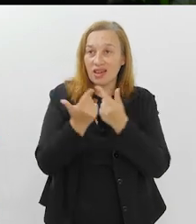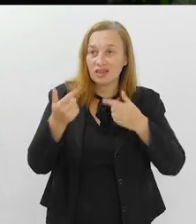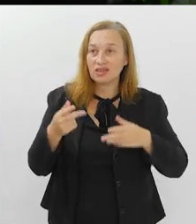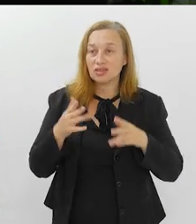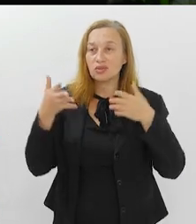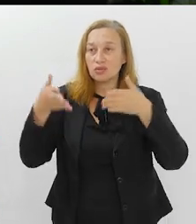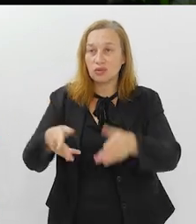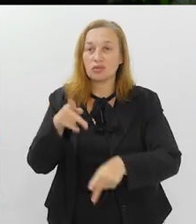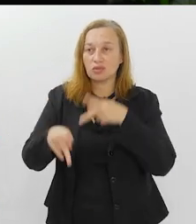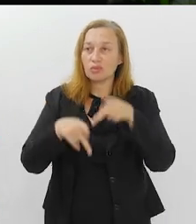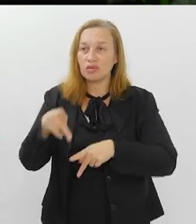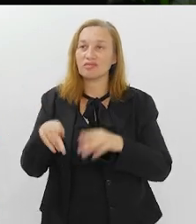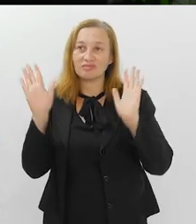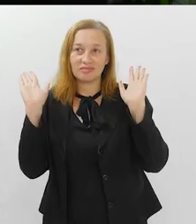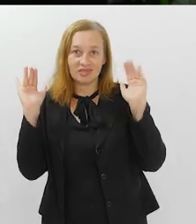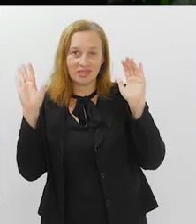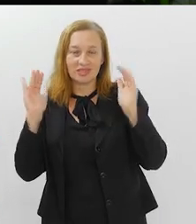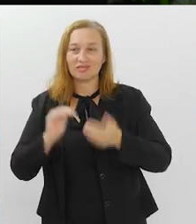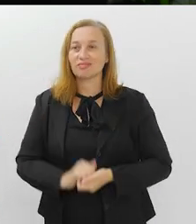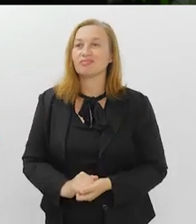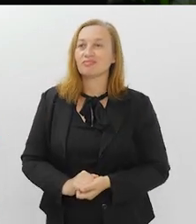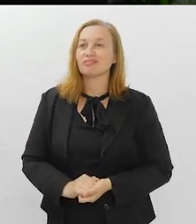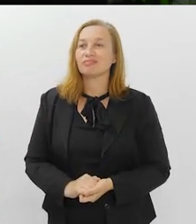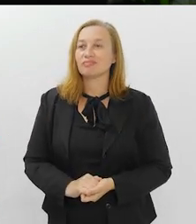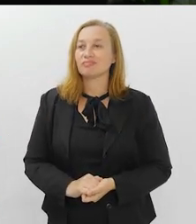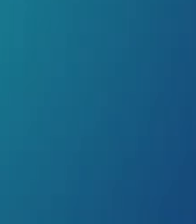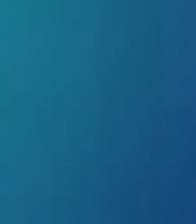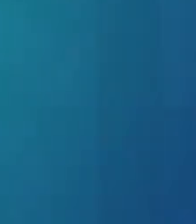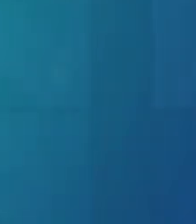TV Alérgica, o canal do povo. Até a próxima.